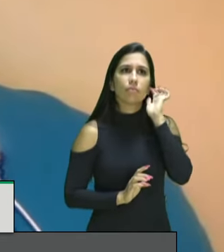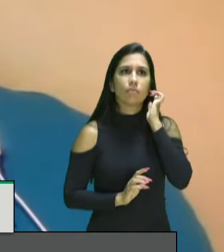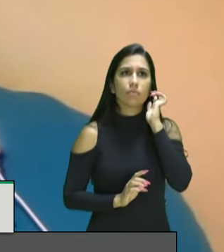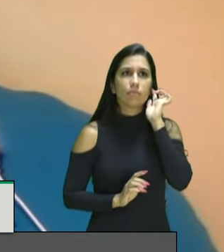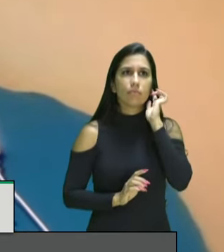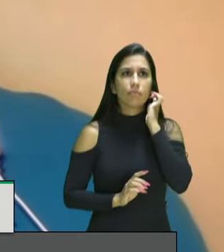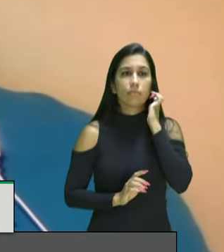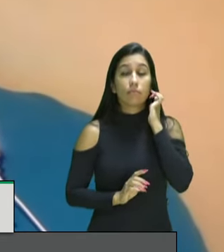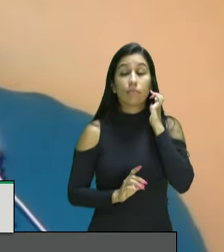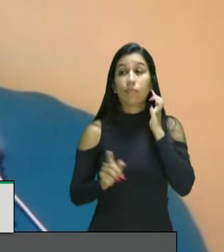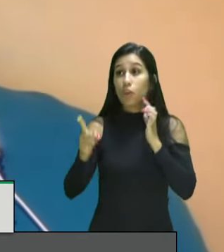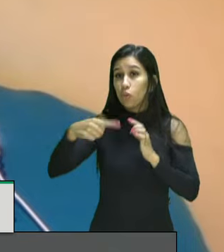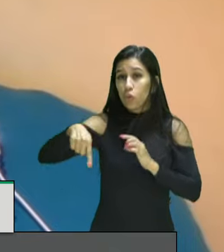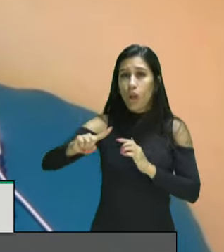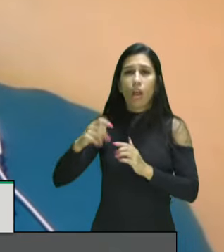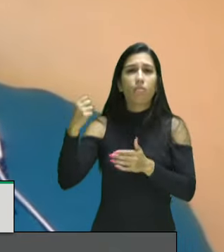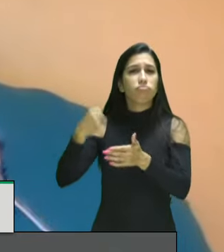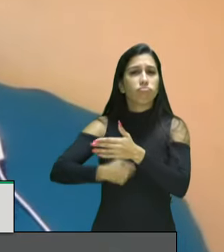comum é preso político